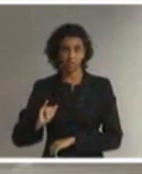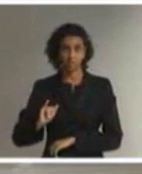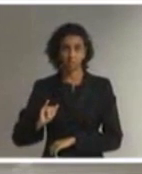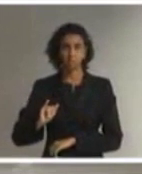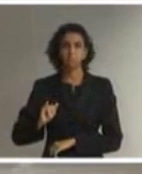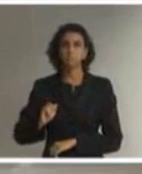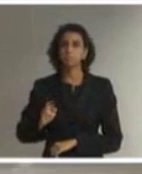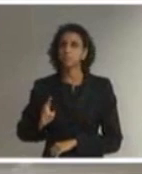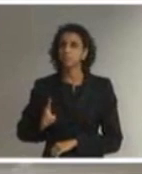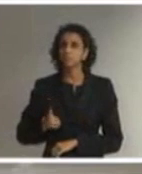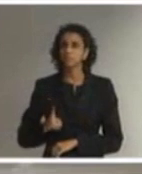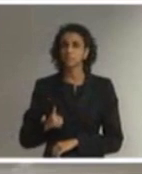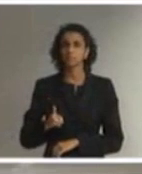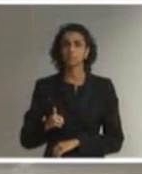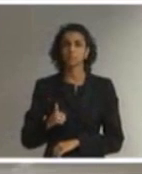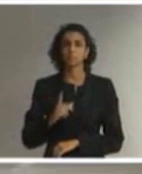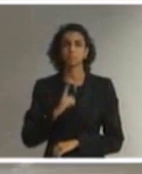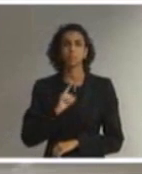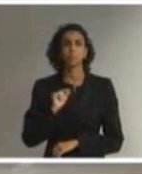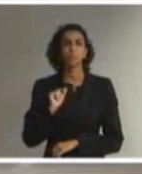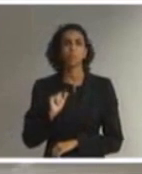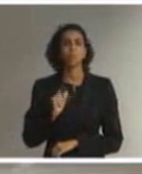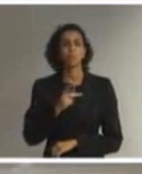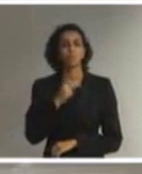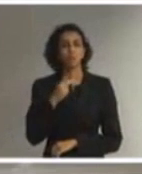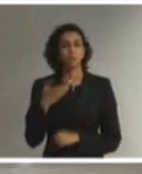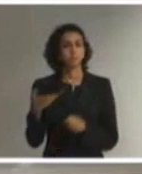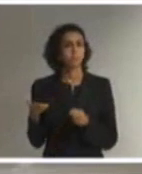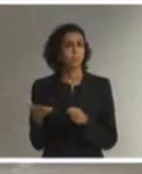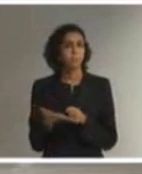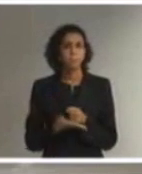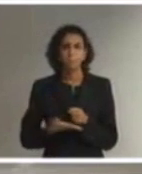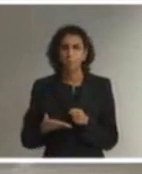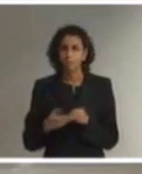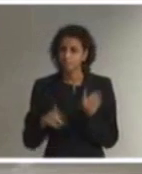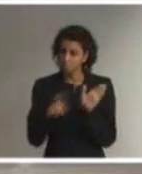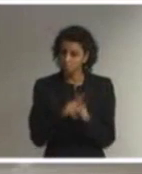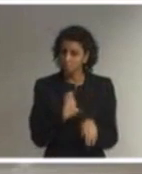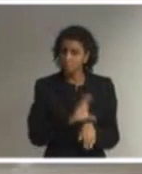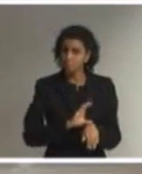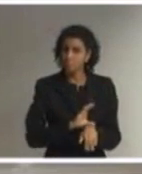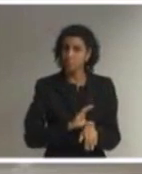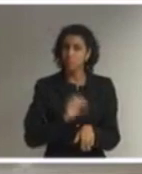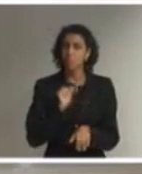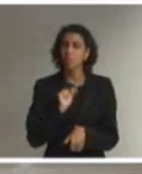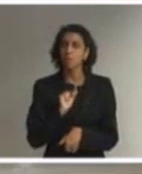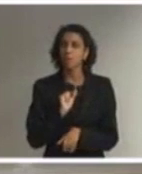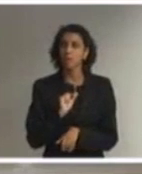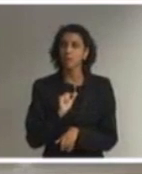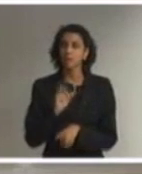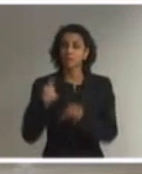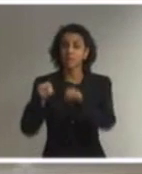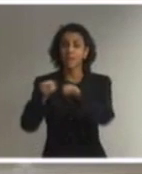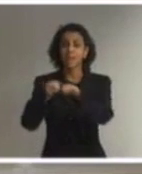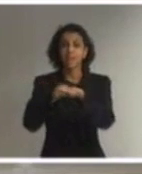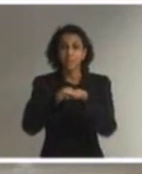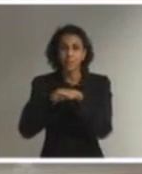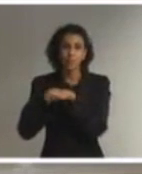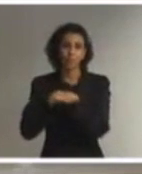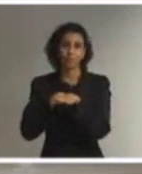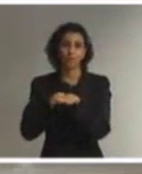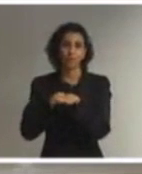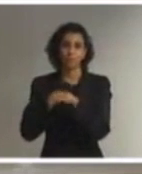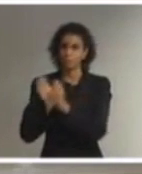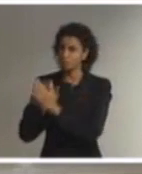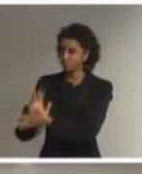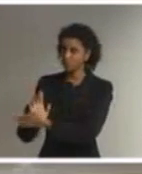remissão a esse grande princípio hoje de natureza constitucional, que é a igualdade e não